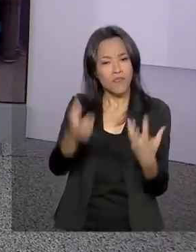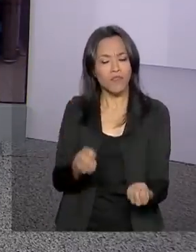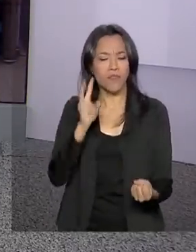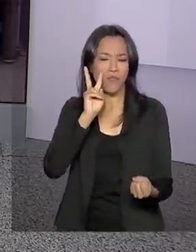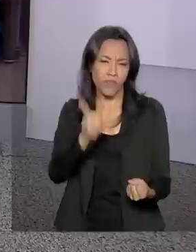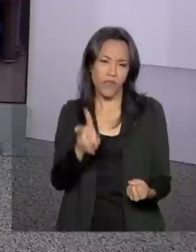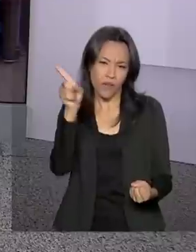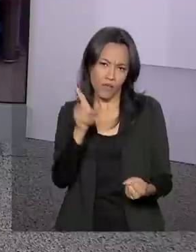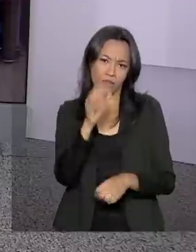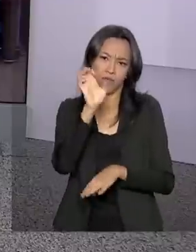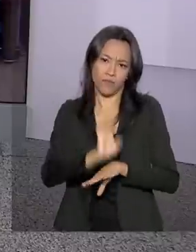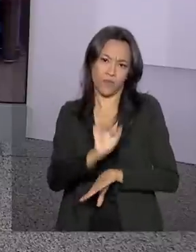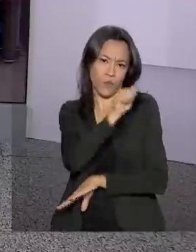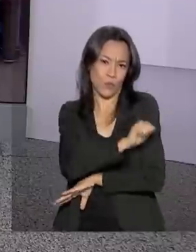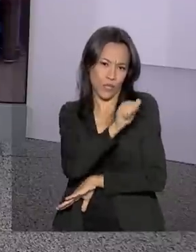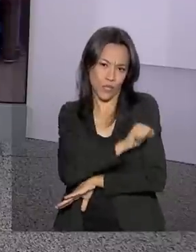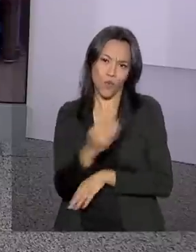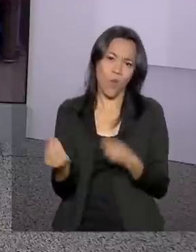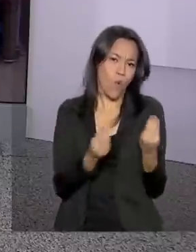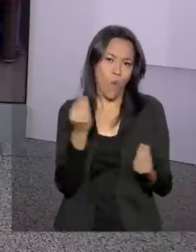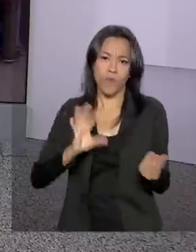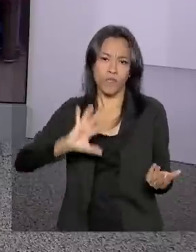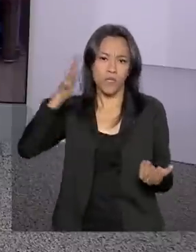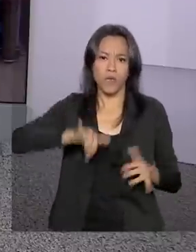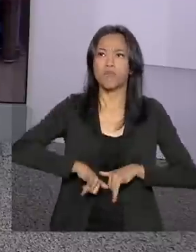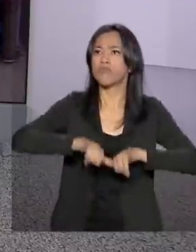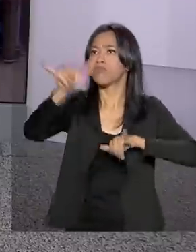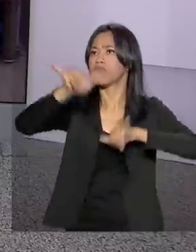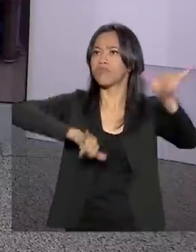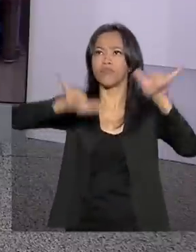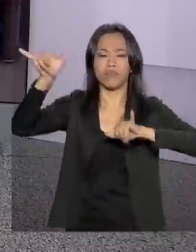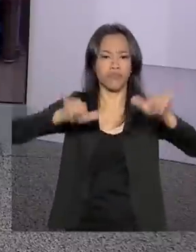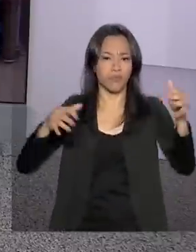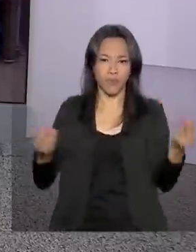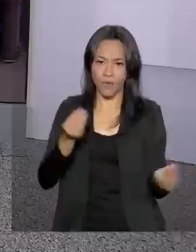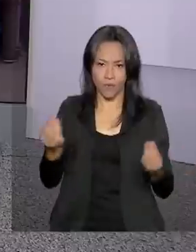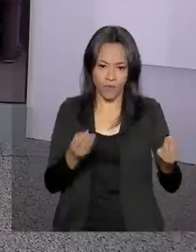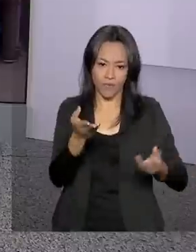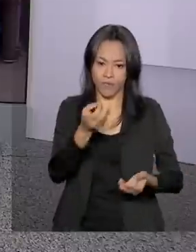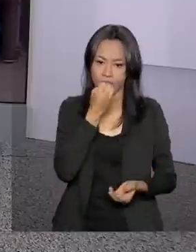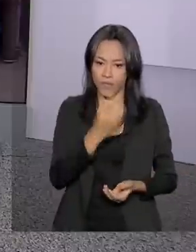movimentação nos aeroportos nesse feriadão. Olá, Alessandra Lago, muito bom dia para você.